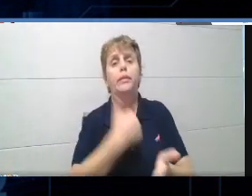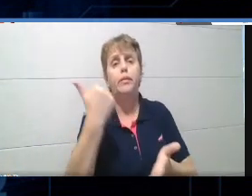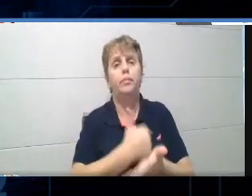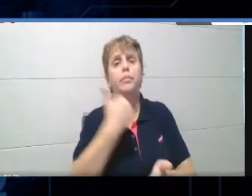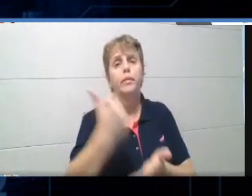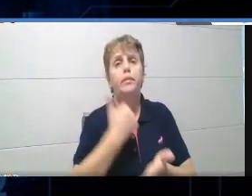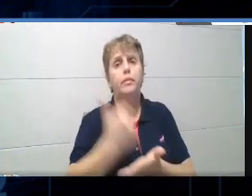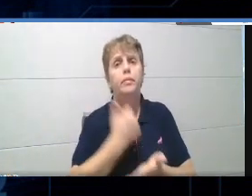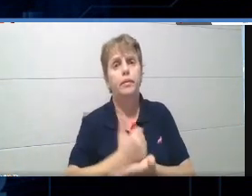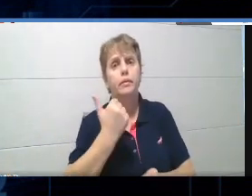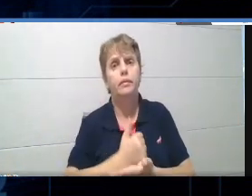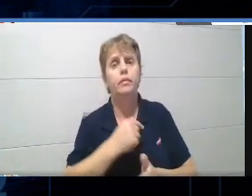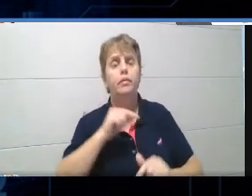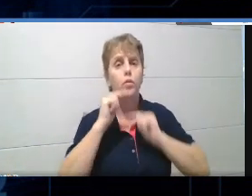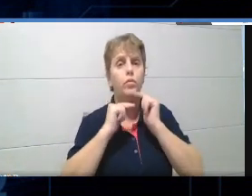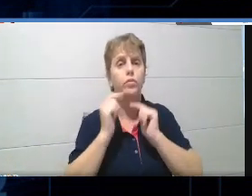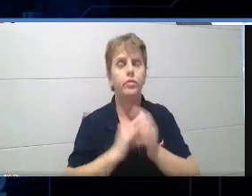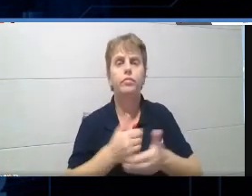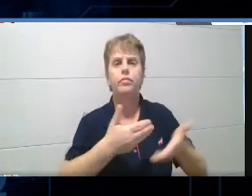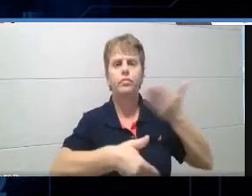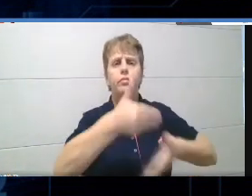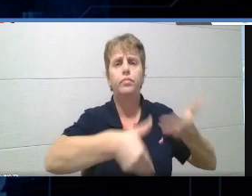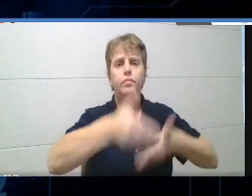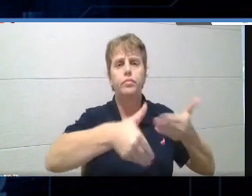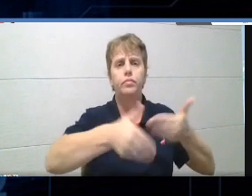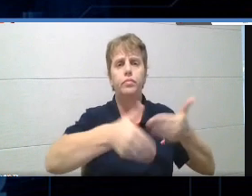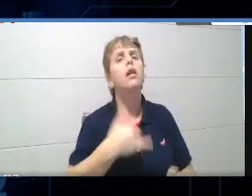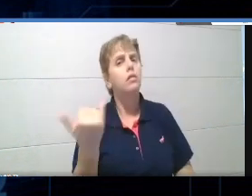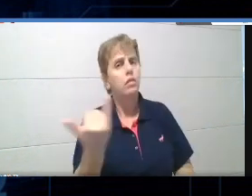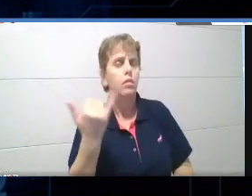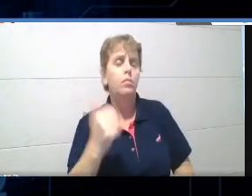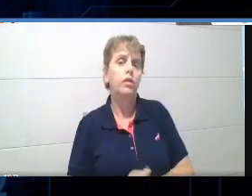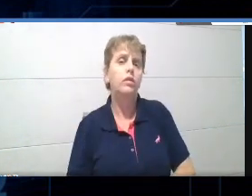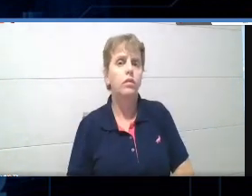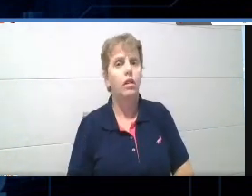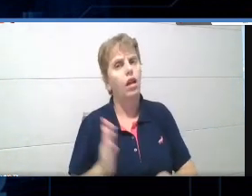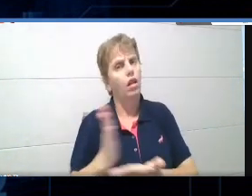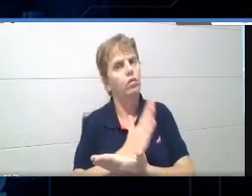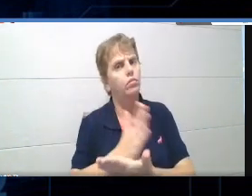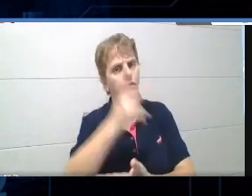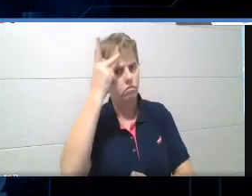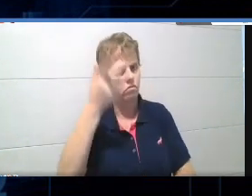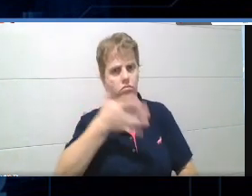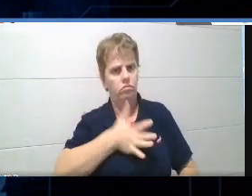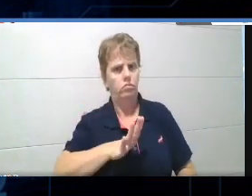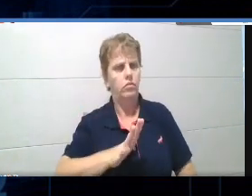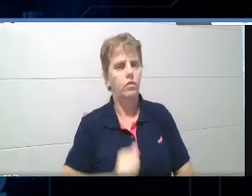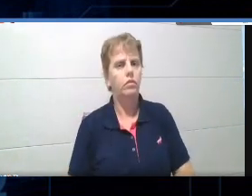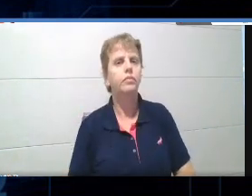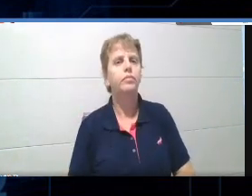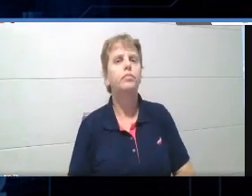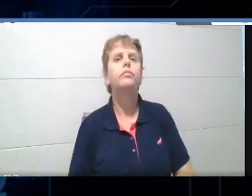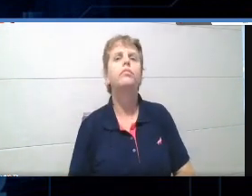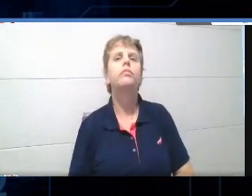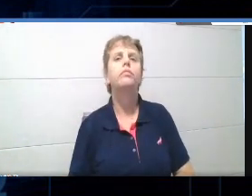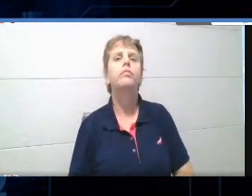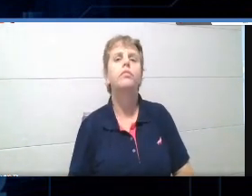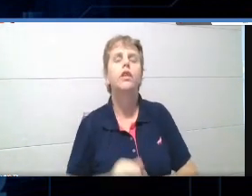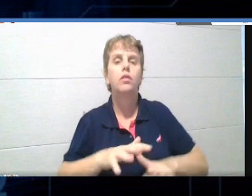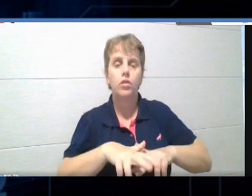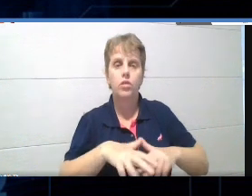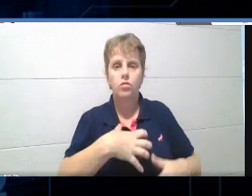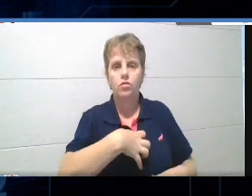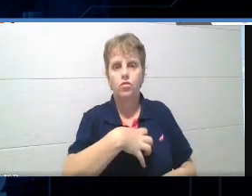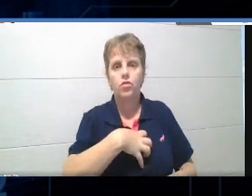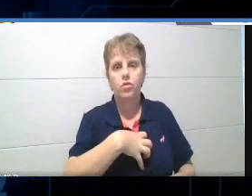vai atendendo e essa interação tem sido interessante, mas tem gente que não gosta, né. Então, é um novo olhar, então, é